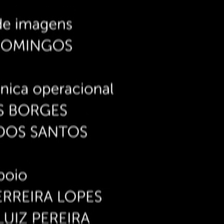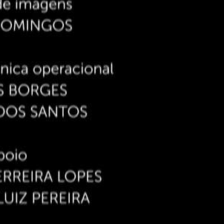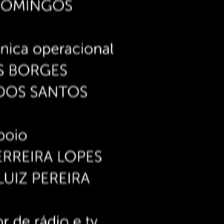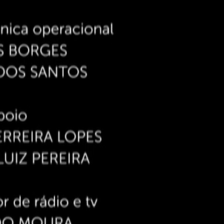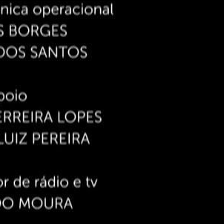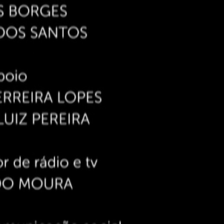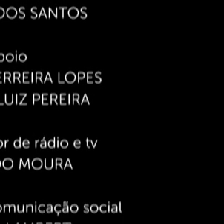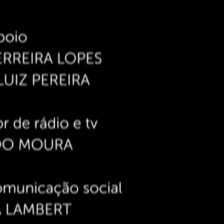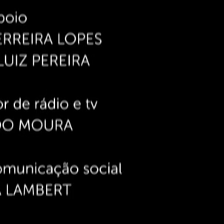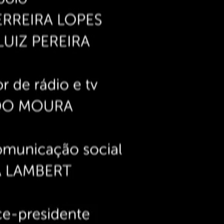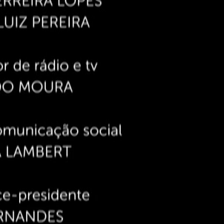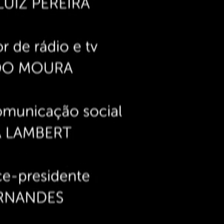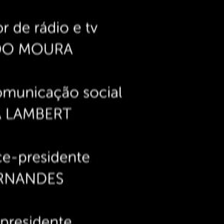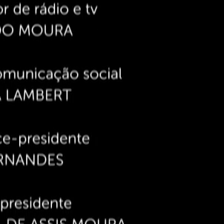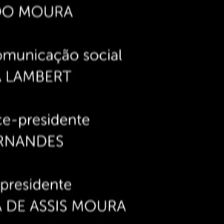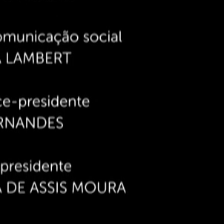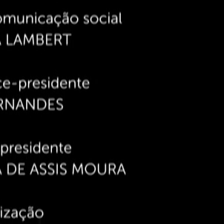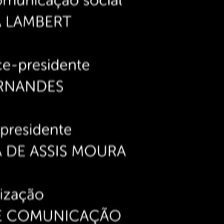não